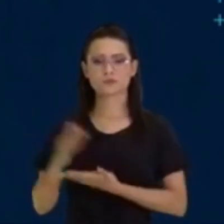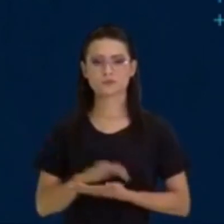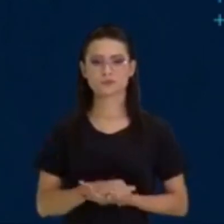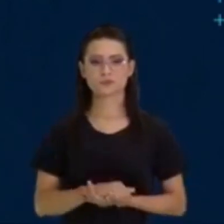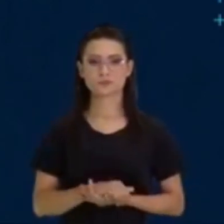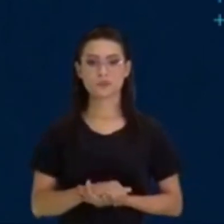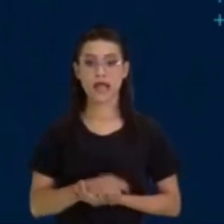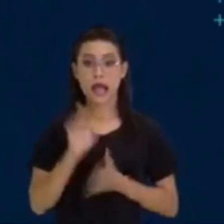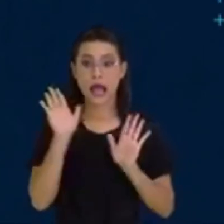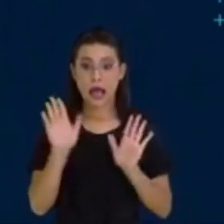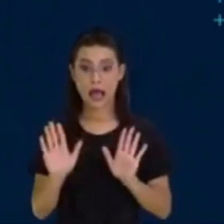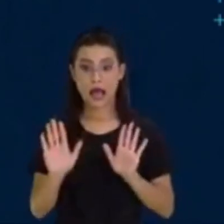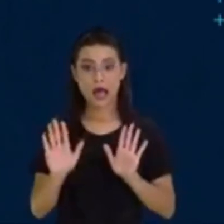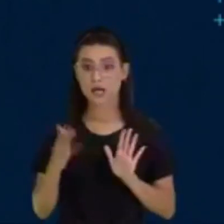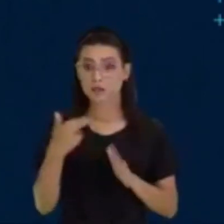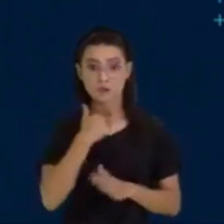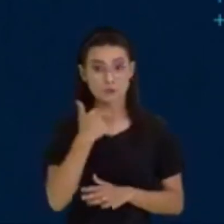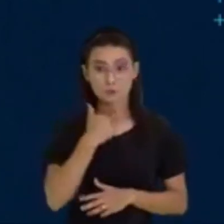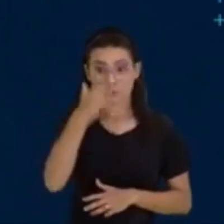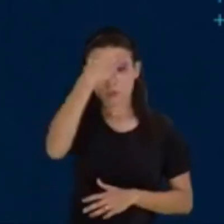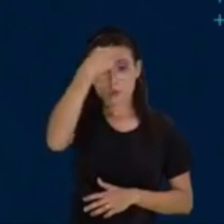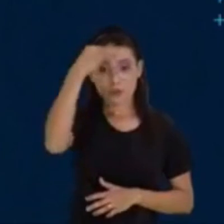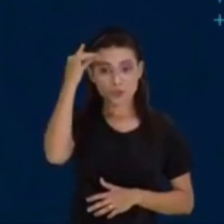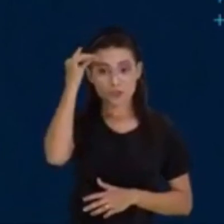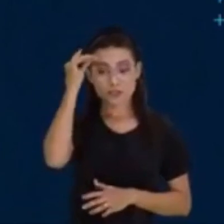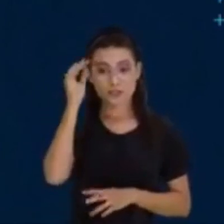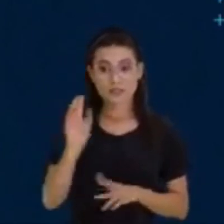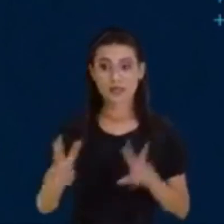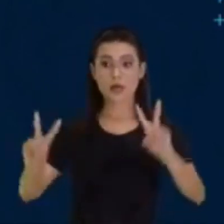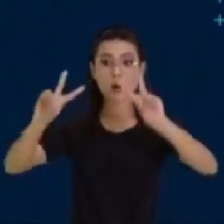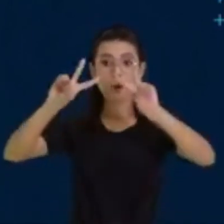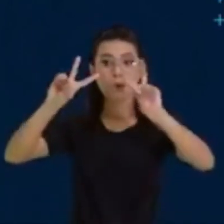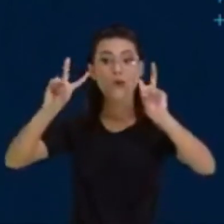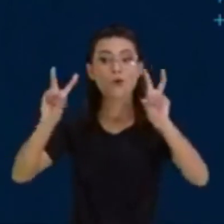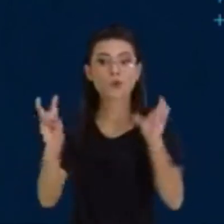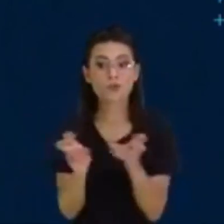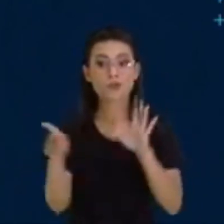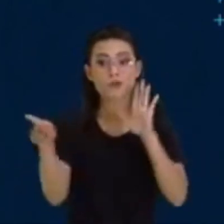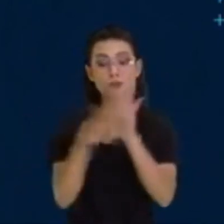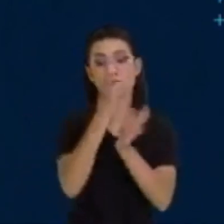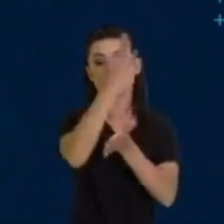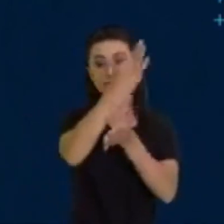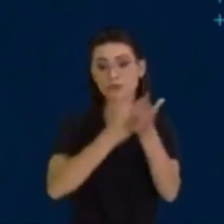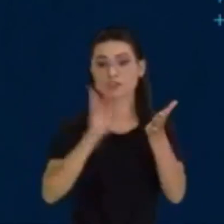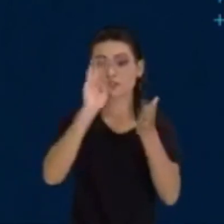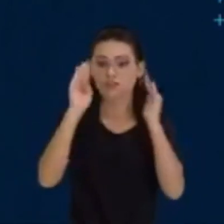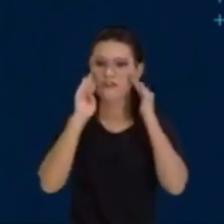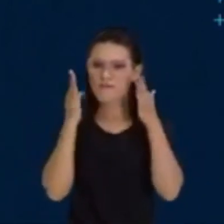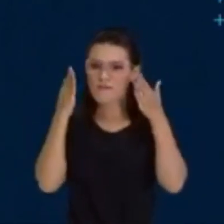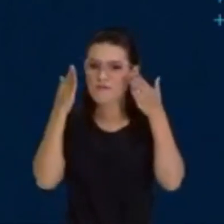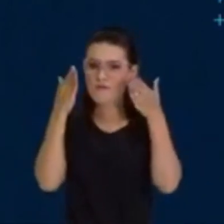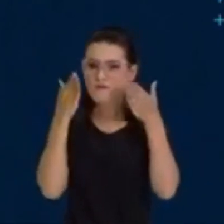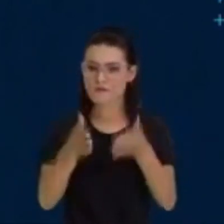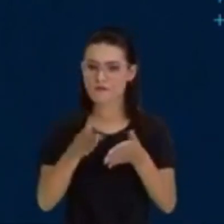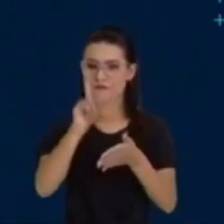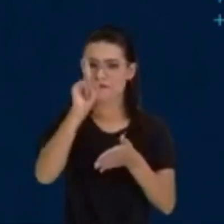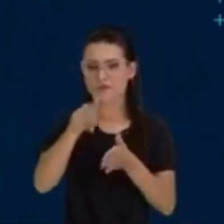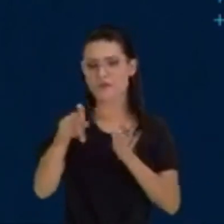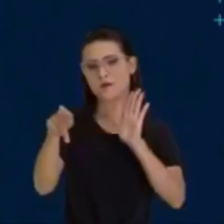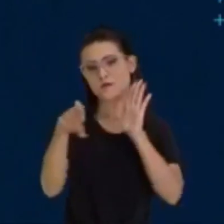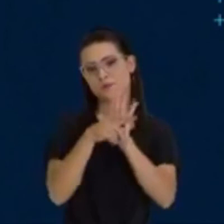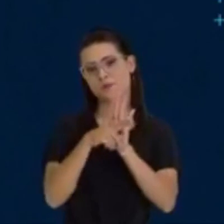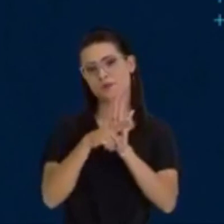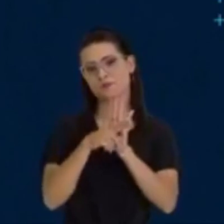Não esqueça, o tema do texto é sobre o que ele vai tratar. Não esqueça disso. O texto sempre traz